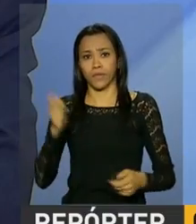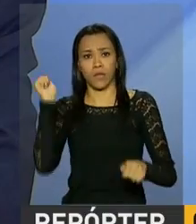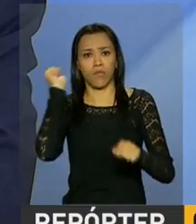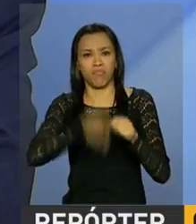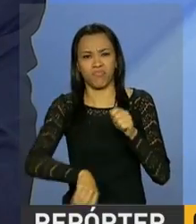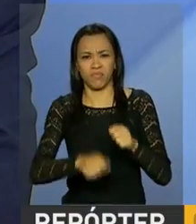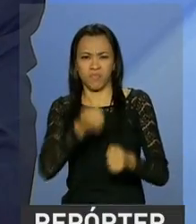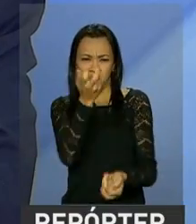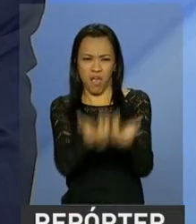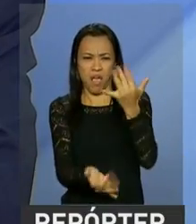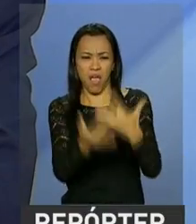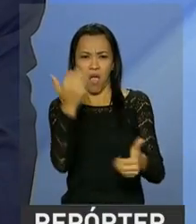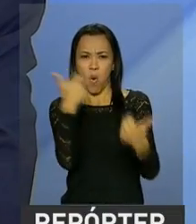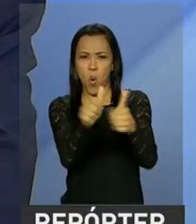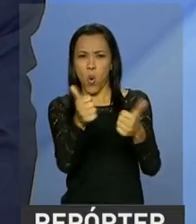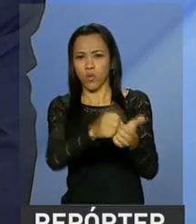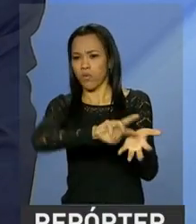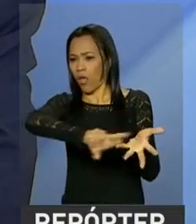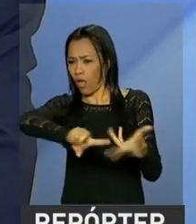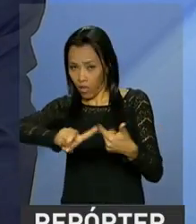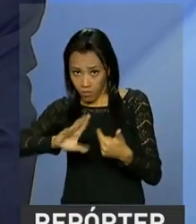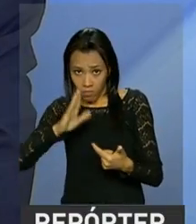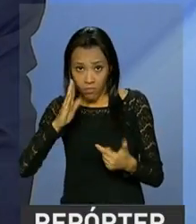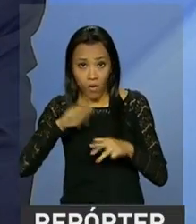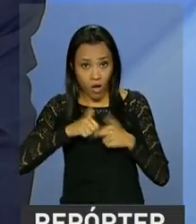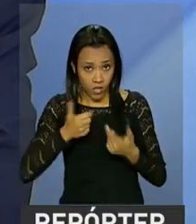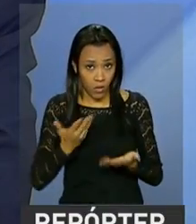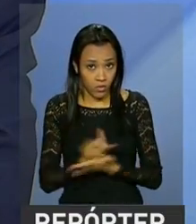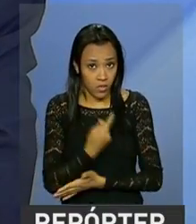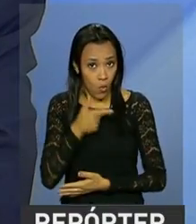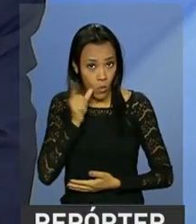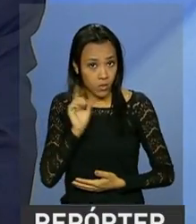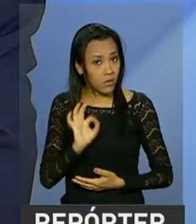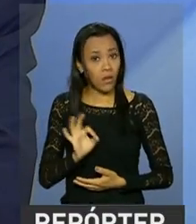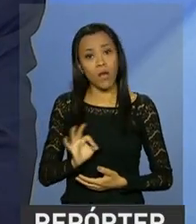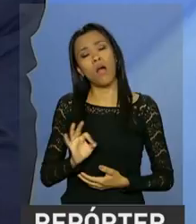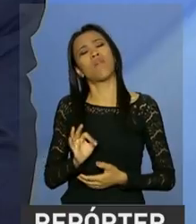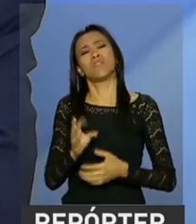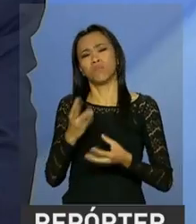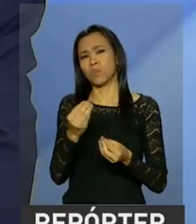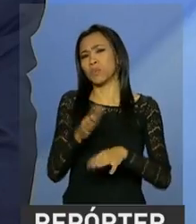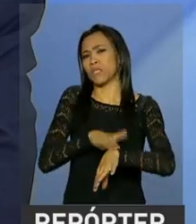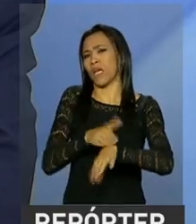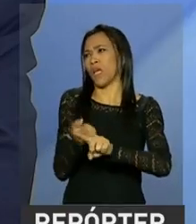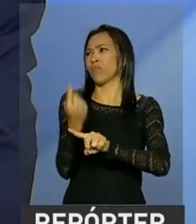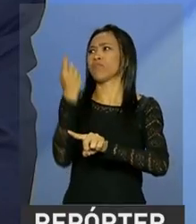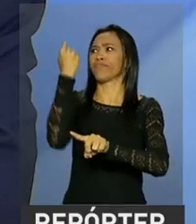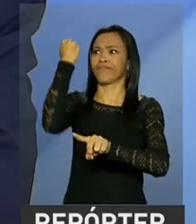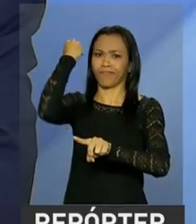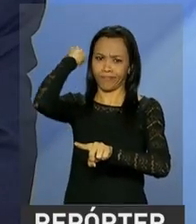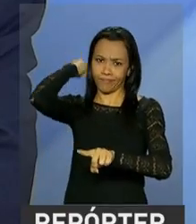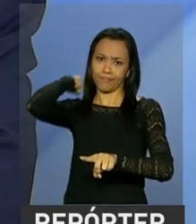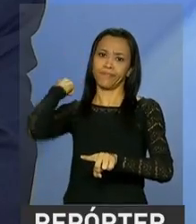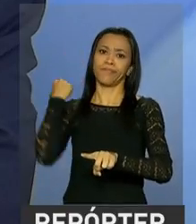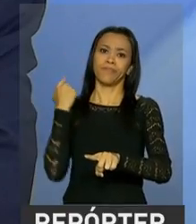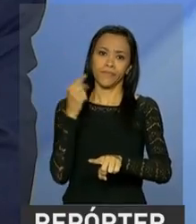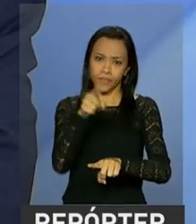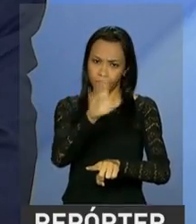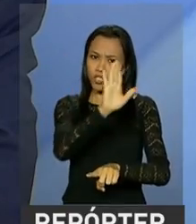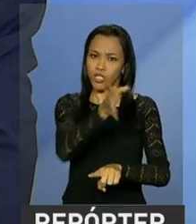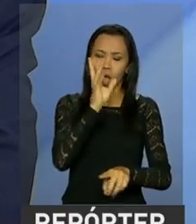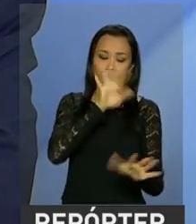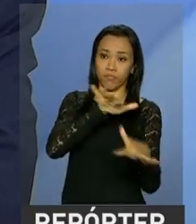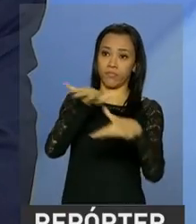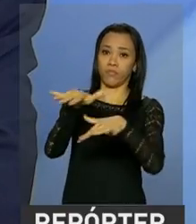dia de ontem. A situação é uma situação já, que há bastante tempo, todos os senhores acompanham, o público